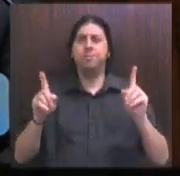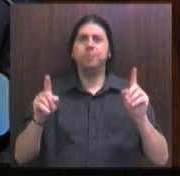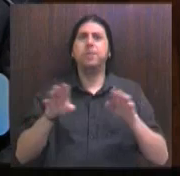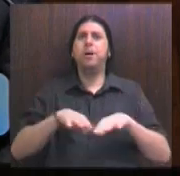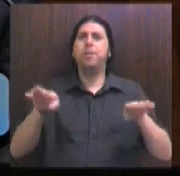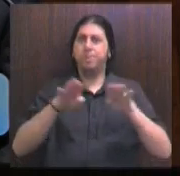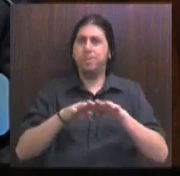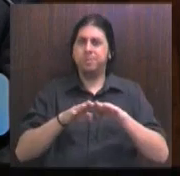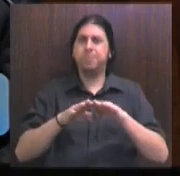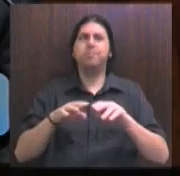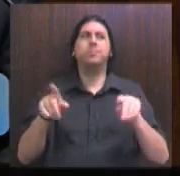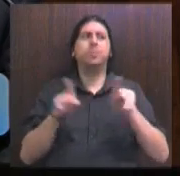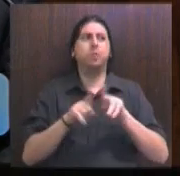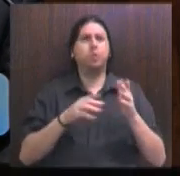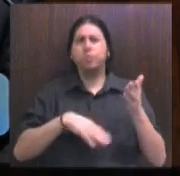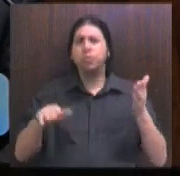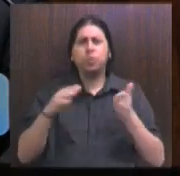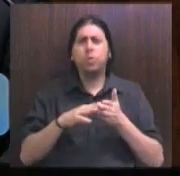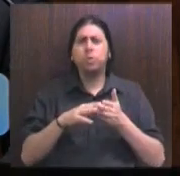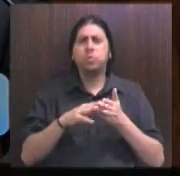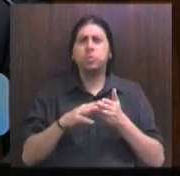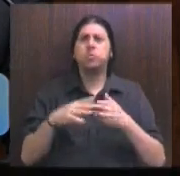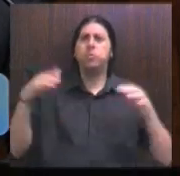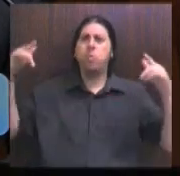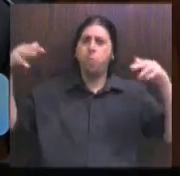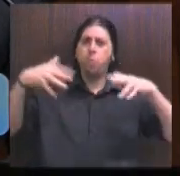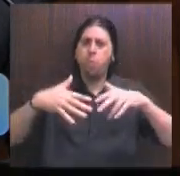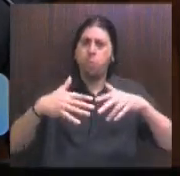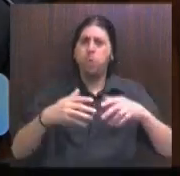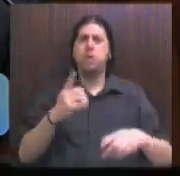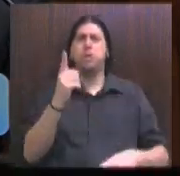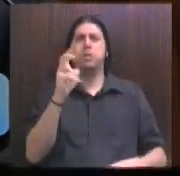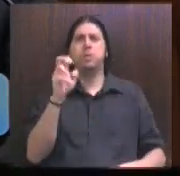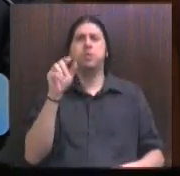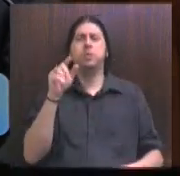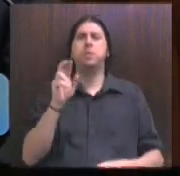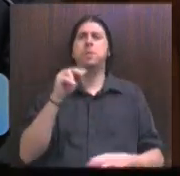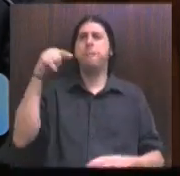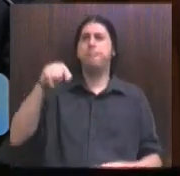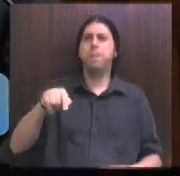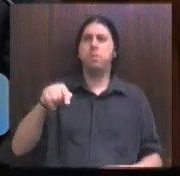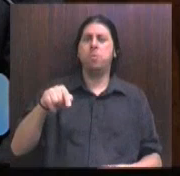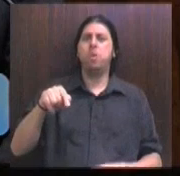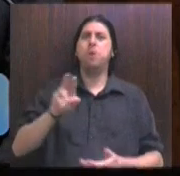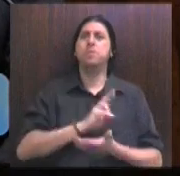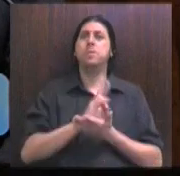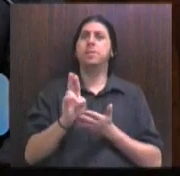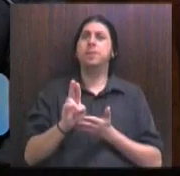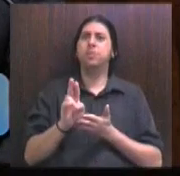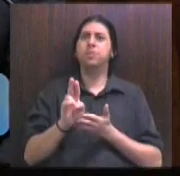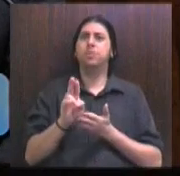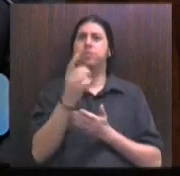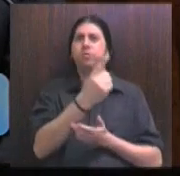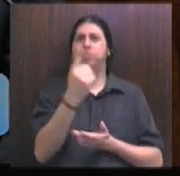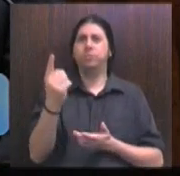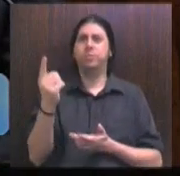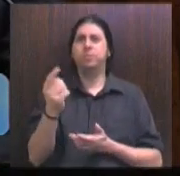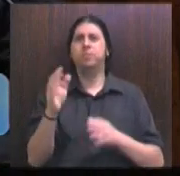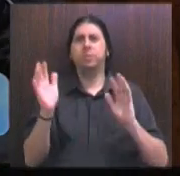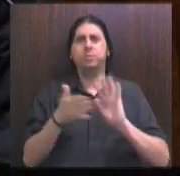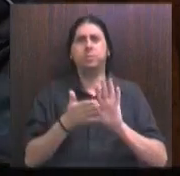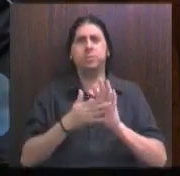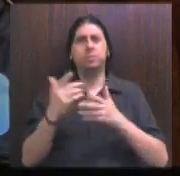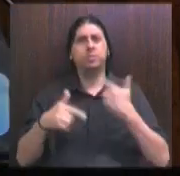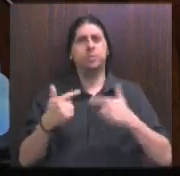mas todos os que estão aqui representando os mais de 15 mil associados do SEJA. muito obrigado e parabéns pelo